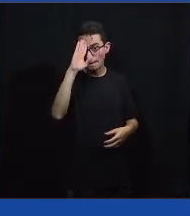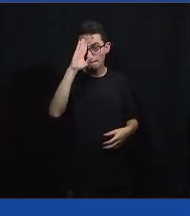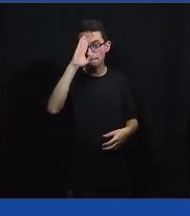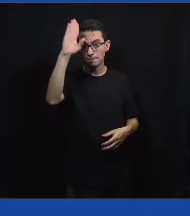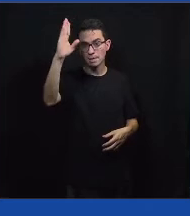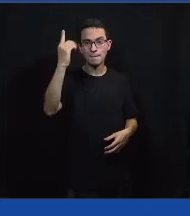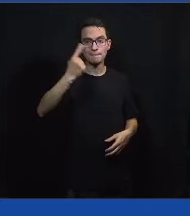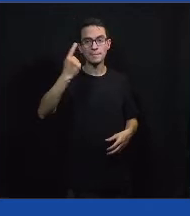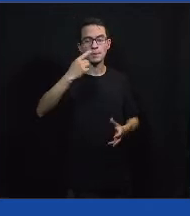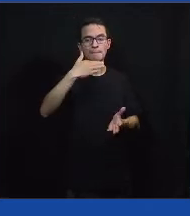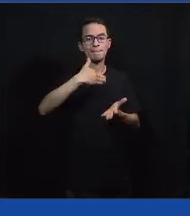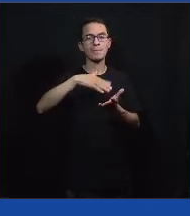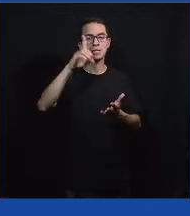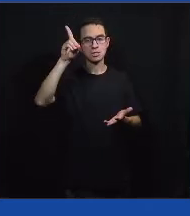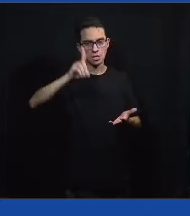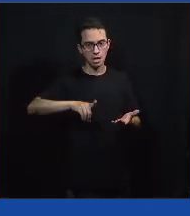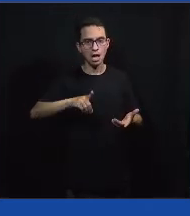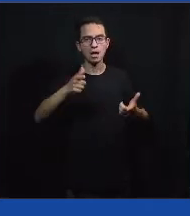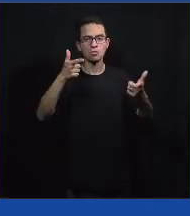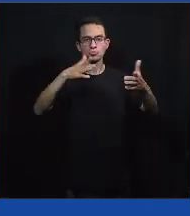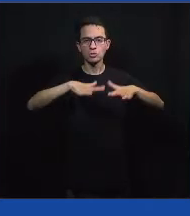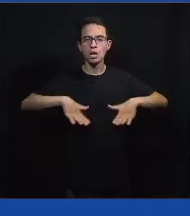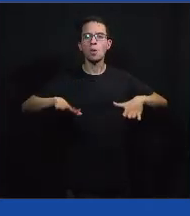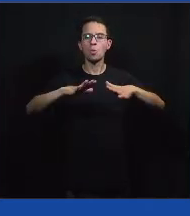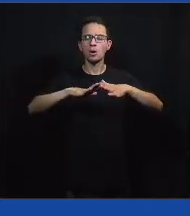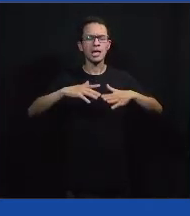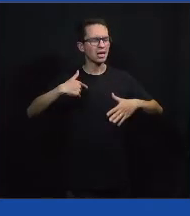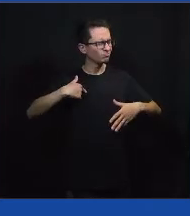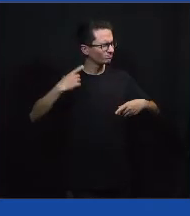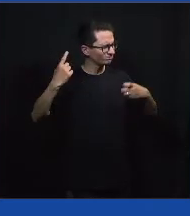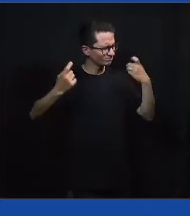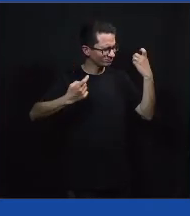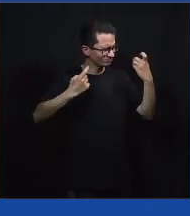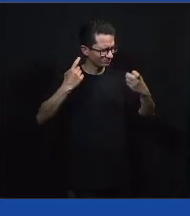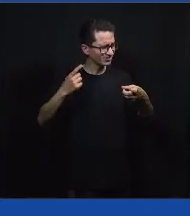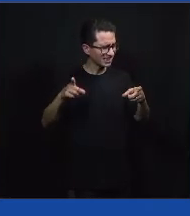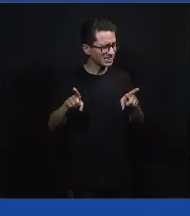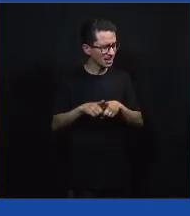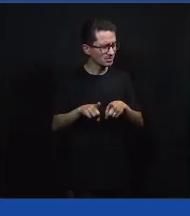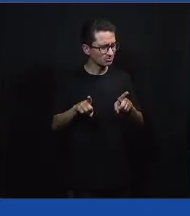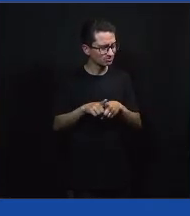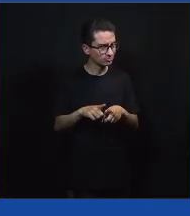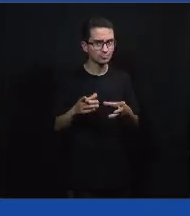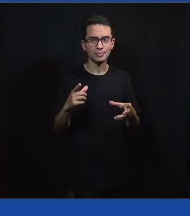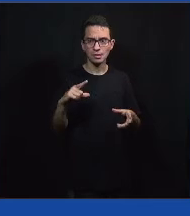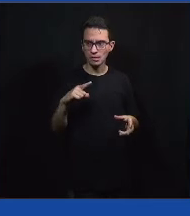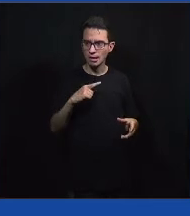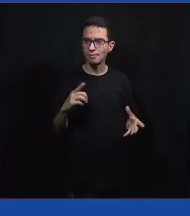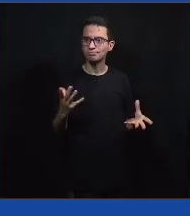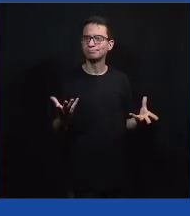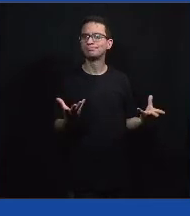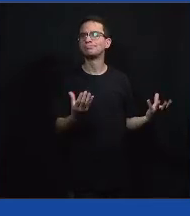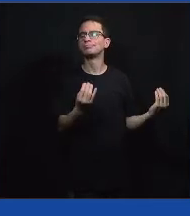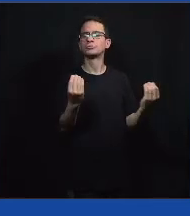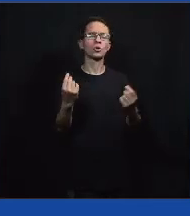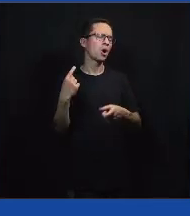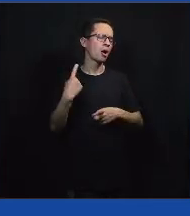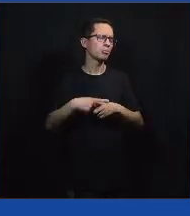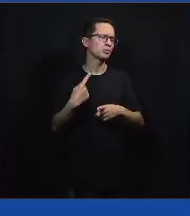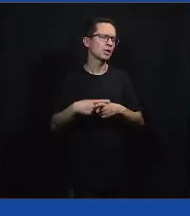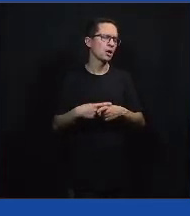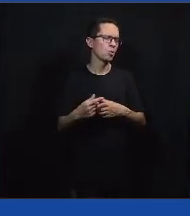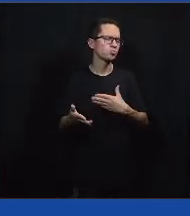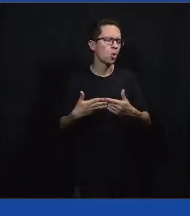regional, uma das diretorias regionais, e isso é uma preocupação deles também, muito grande. Então, eu acho que todo tipo de